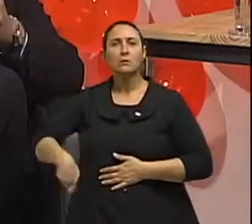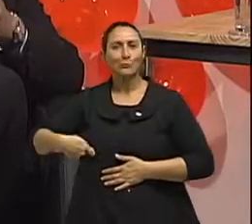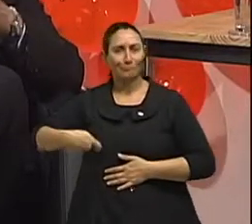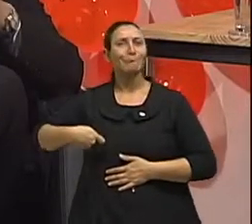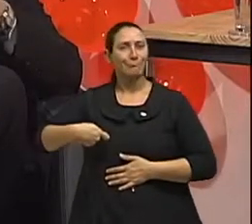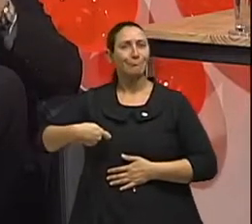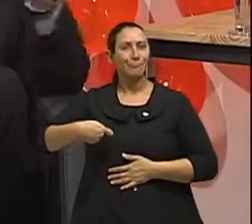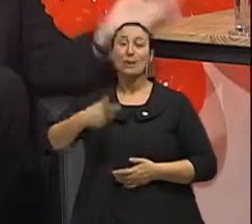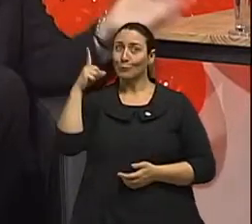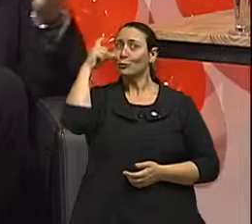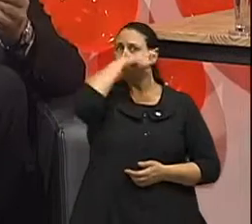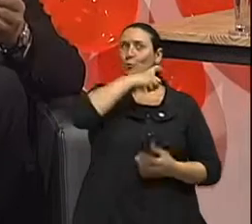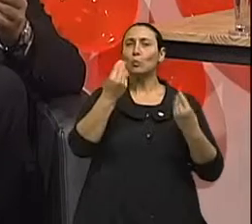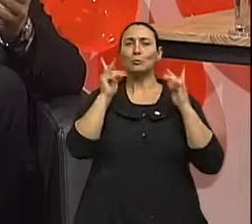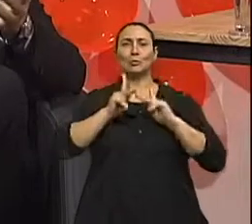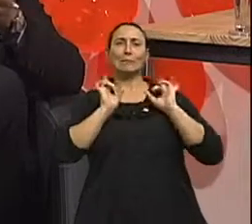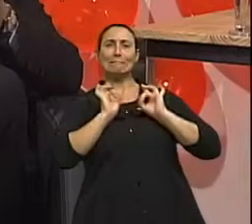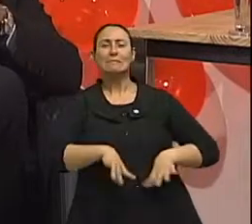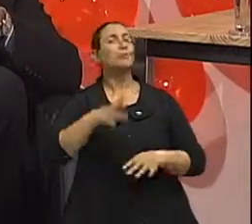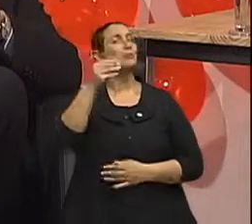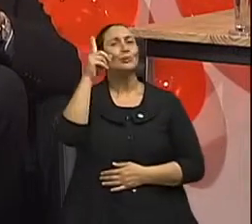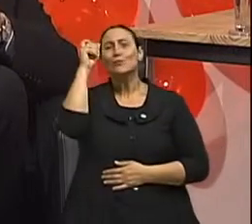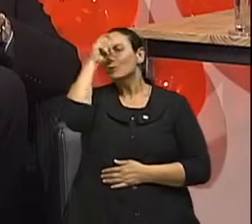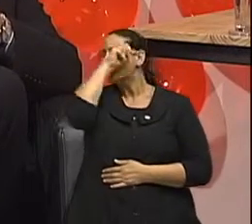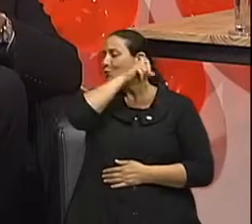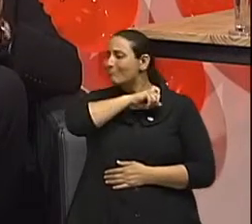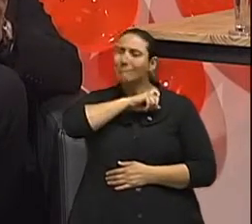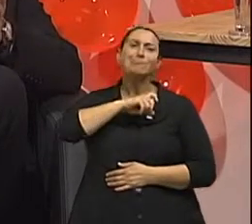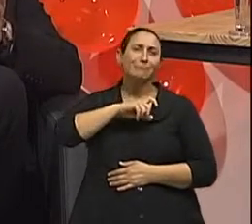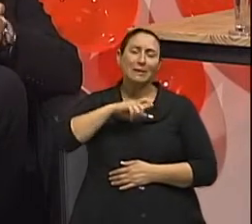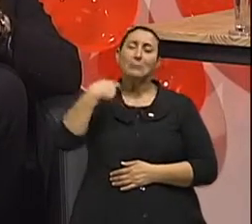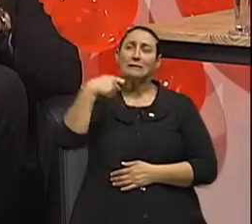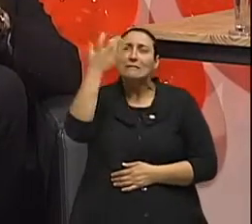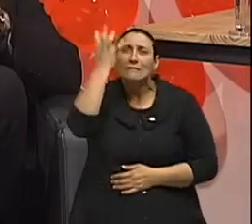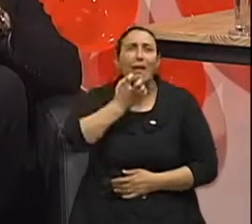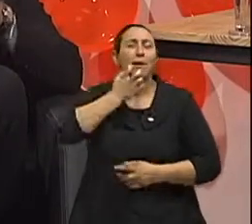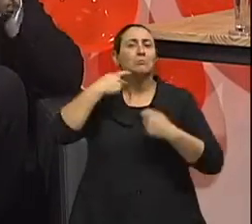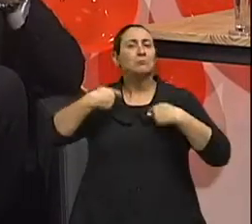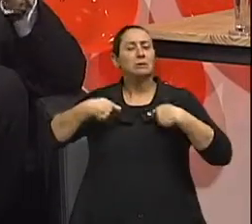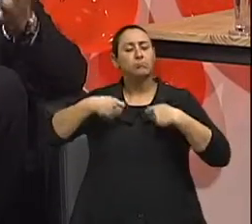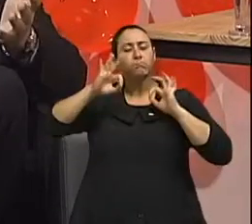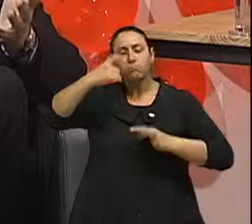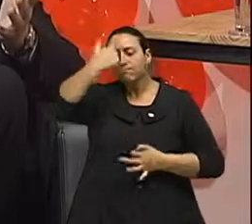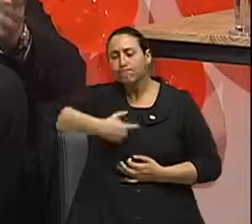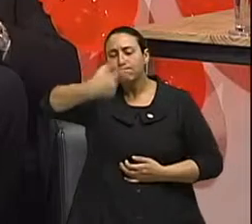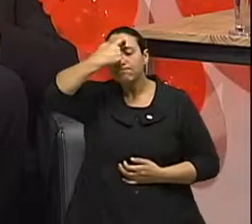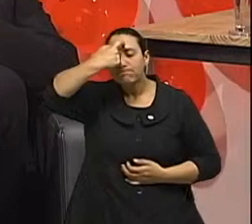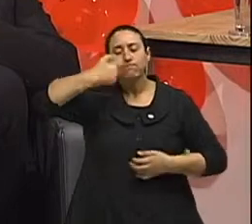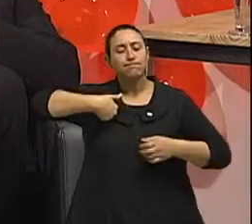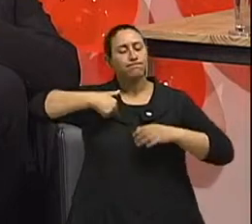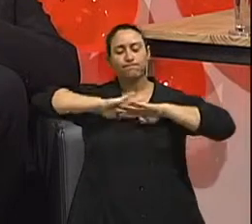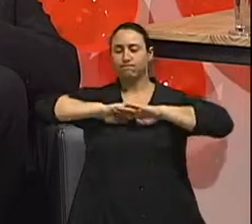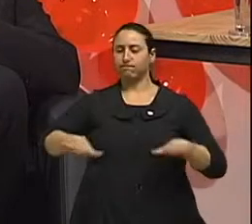forma muito dura. E, como quase todas as abstinências, tem que ser levada de uma forma muito séria. No sentido de abandonar o cigarro,